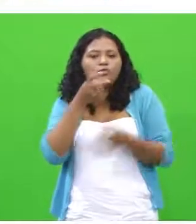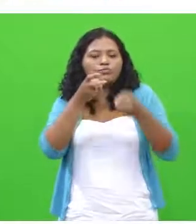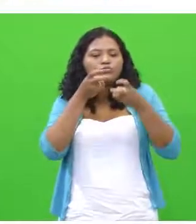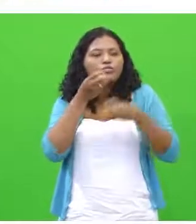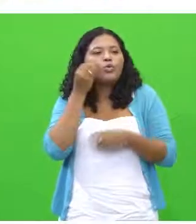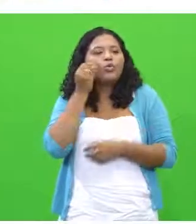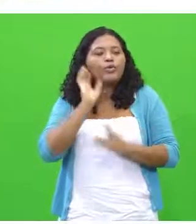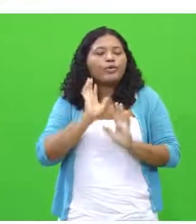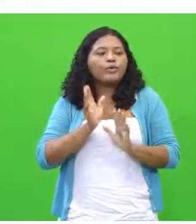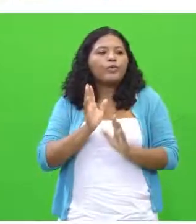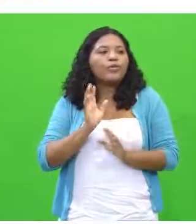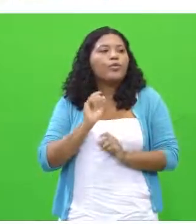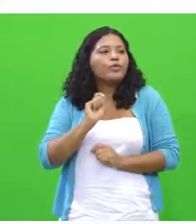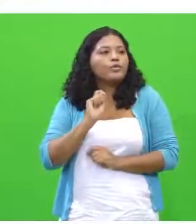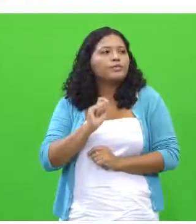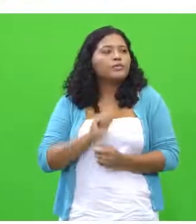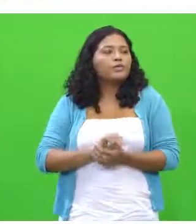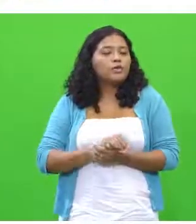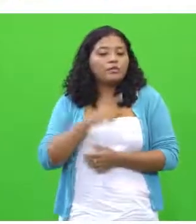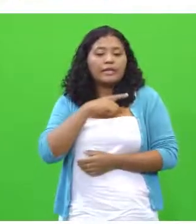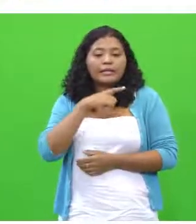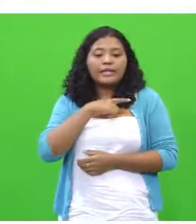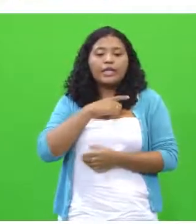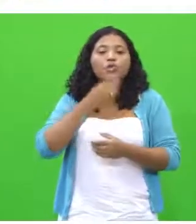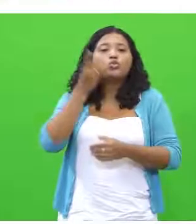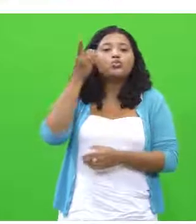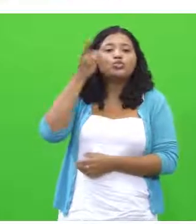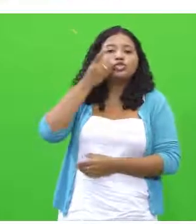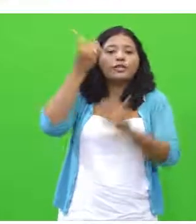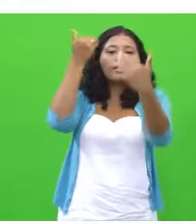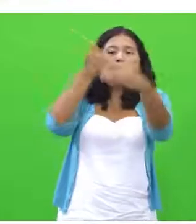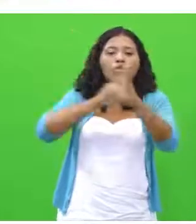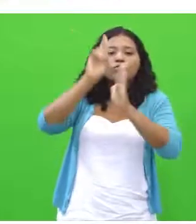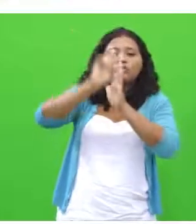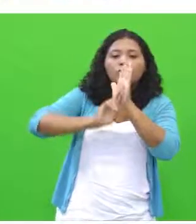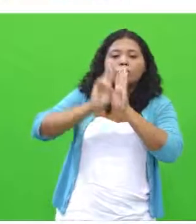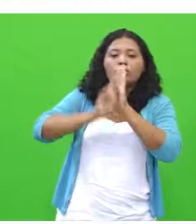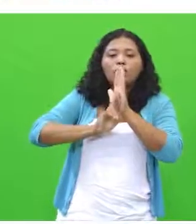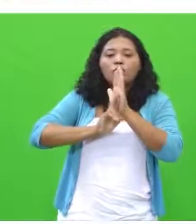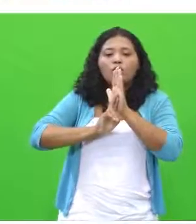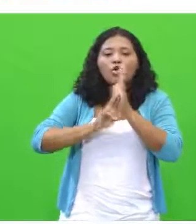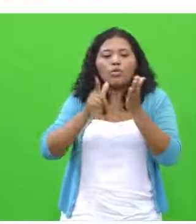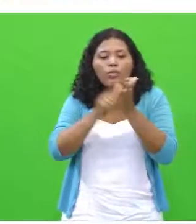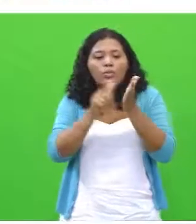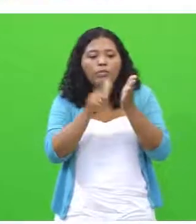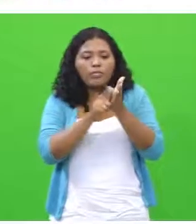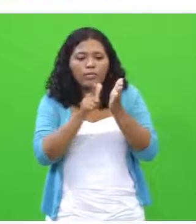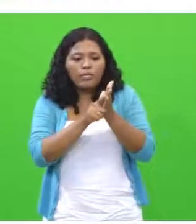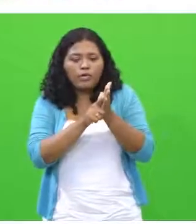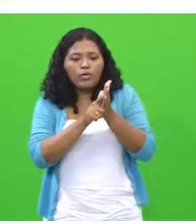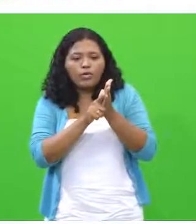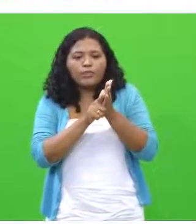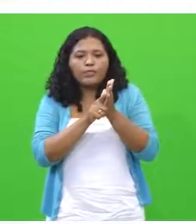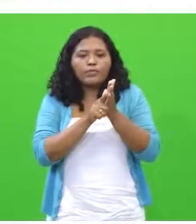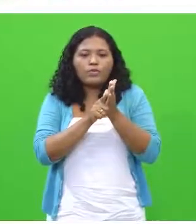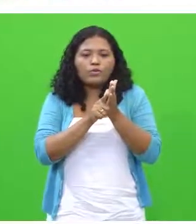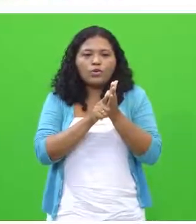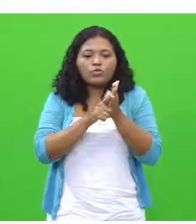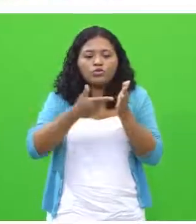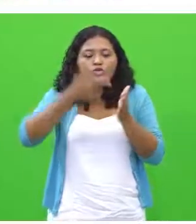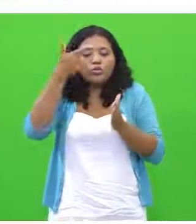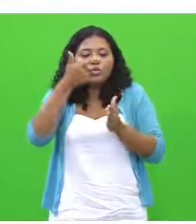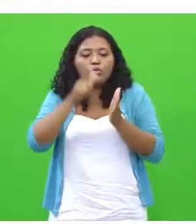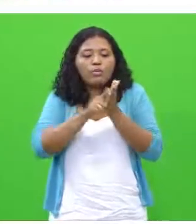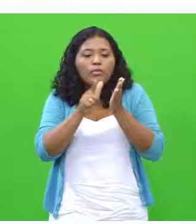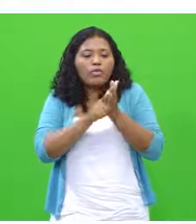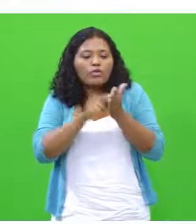rascunho no dia da avaliação da prova e esse rascunho ele tem que ser no espaço apropriado.